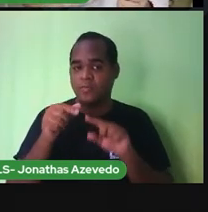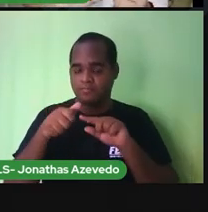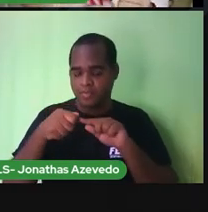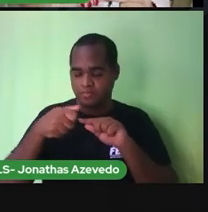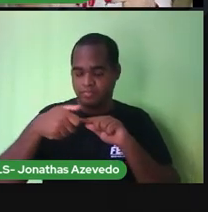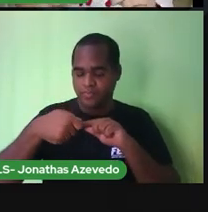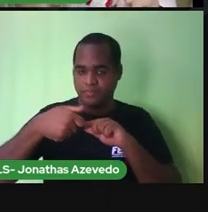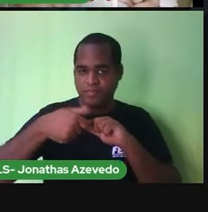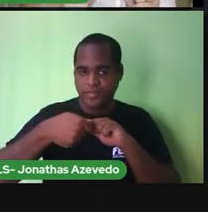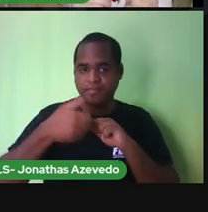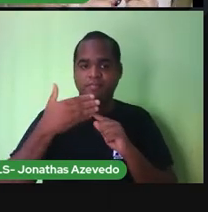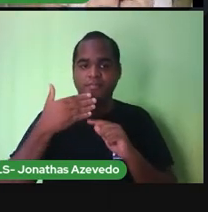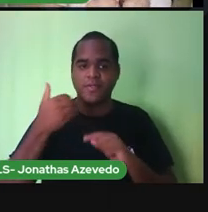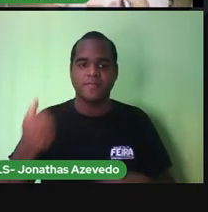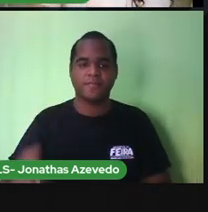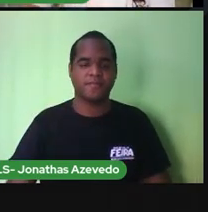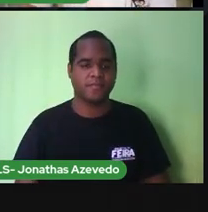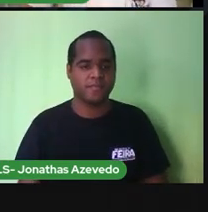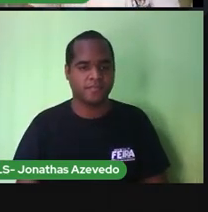unhas com ele.